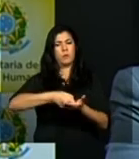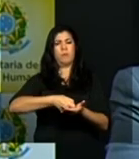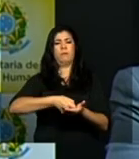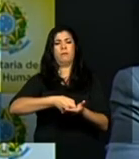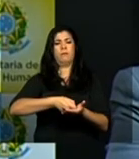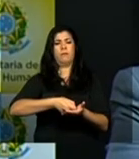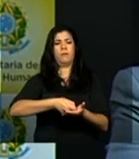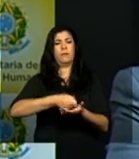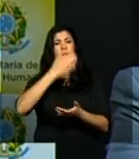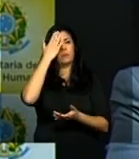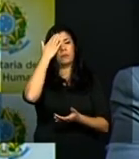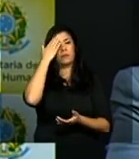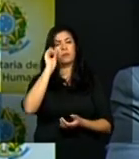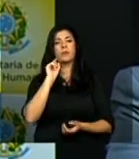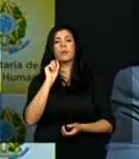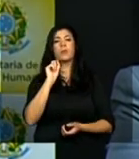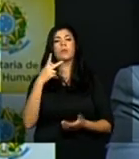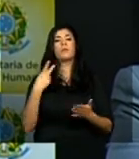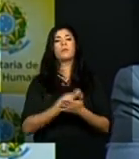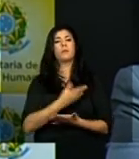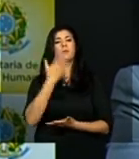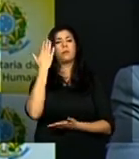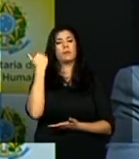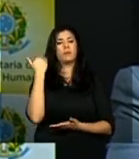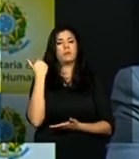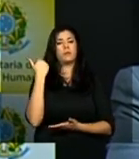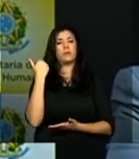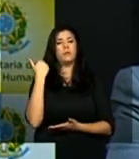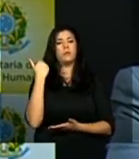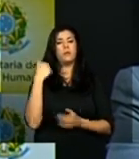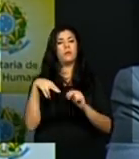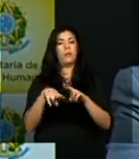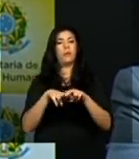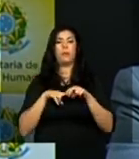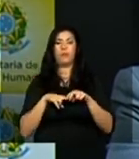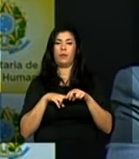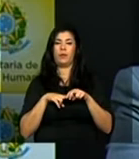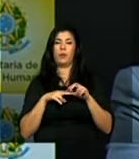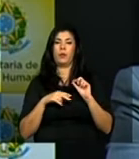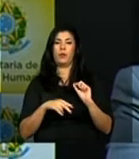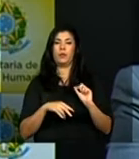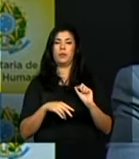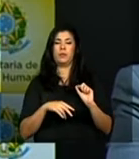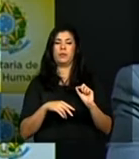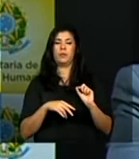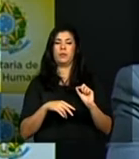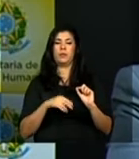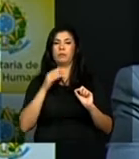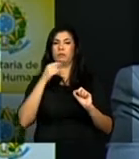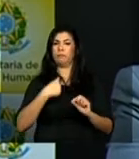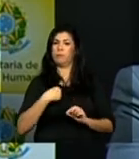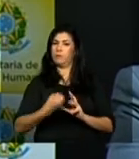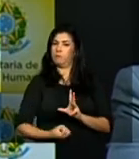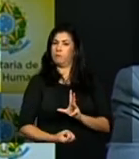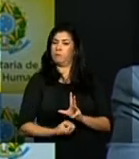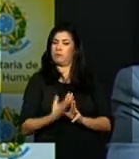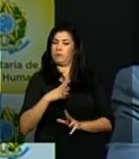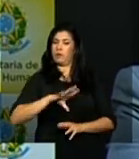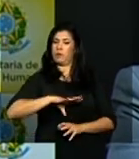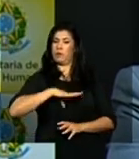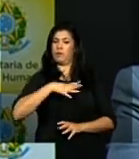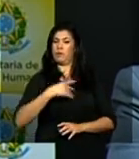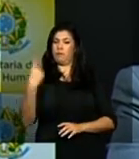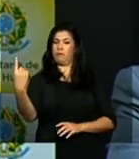sabemos o que foi e por isso eu criei coragem estou aqui